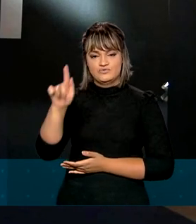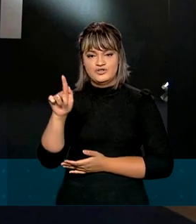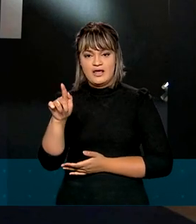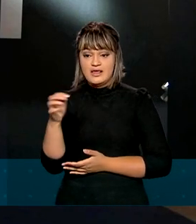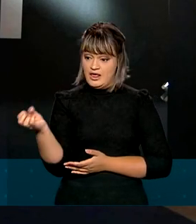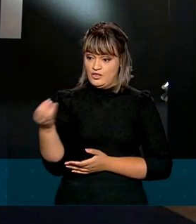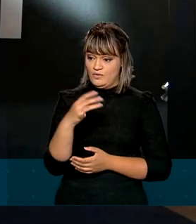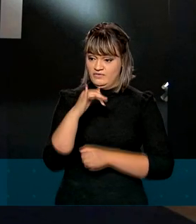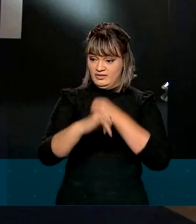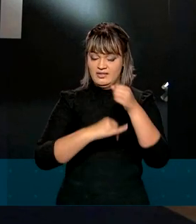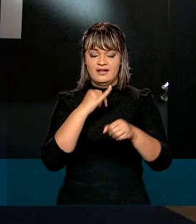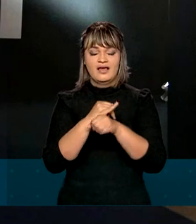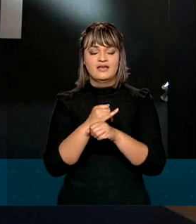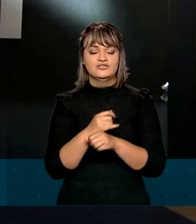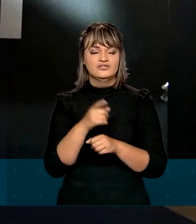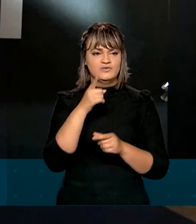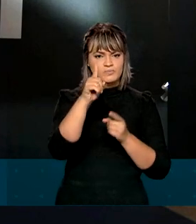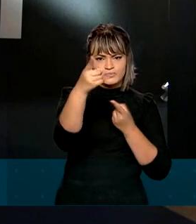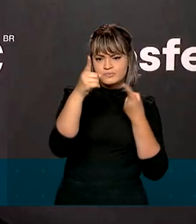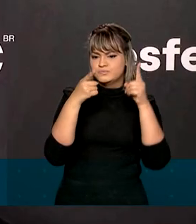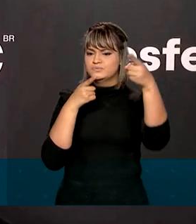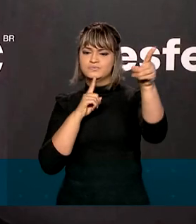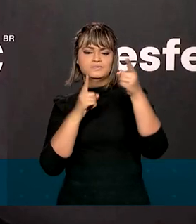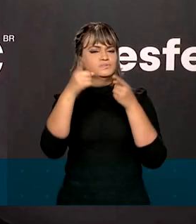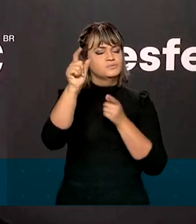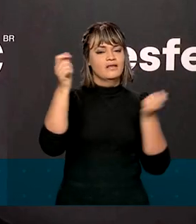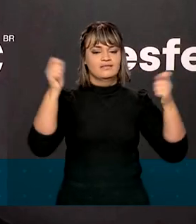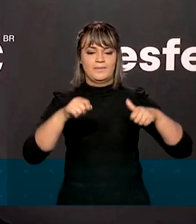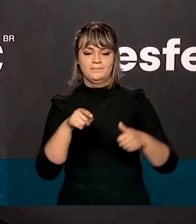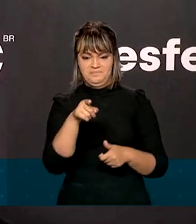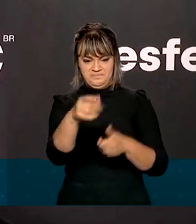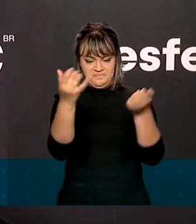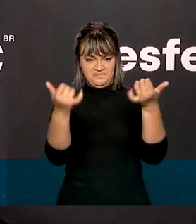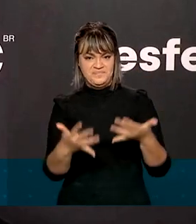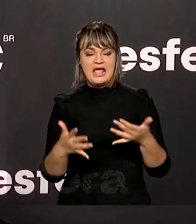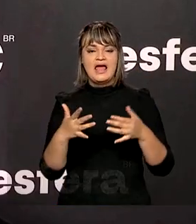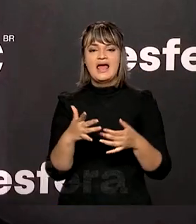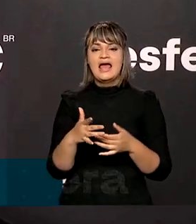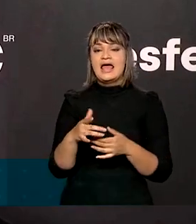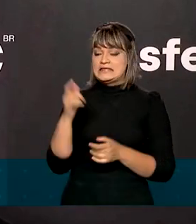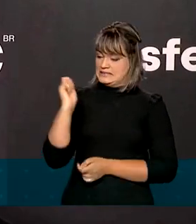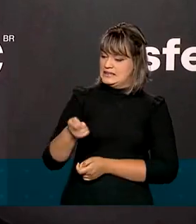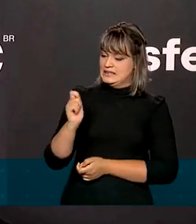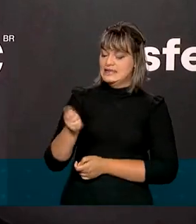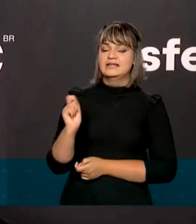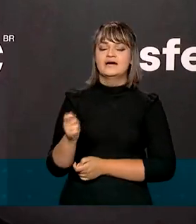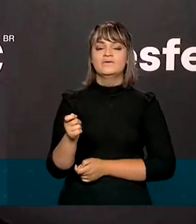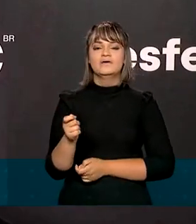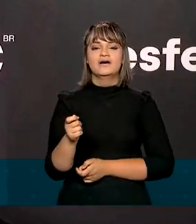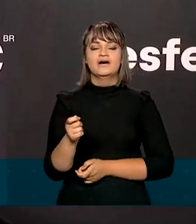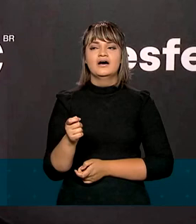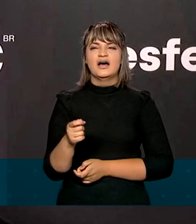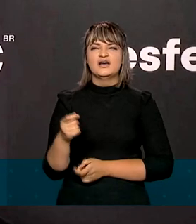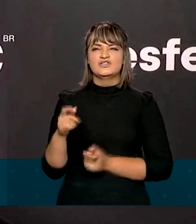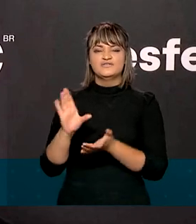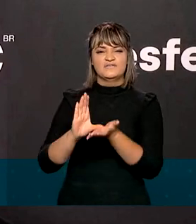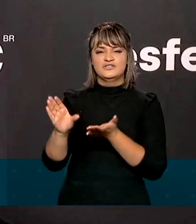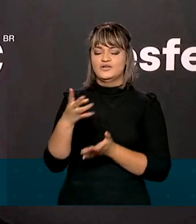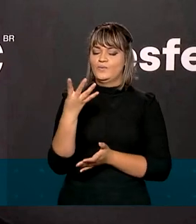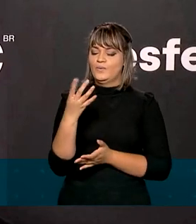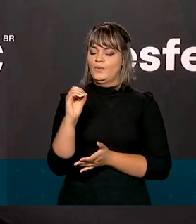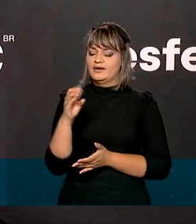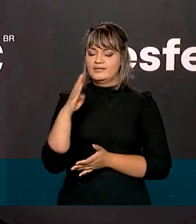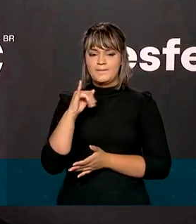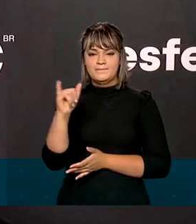conectividade chegue a todo o país. Através do leilão, que nós teremos em torno de 40 bilhões de reais,